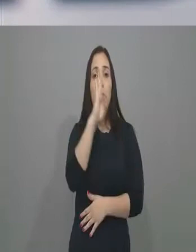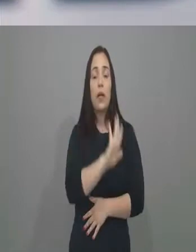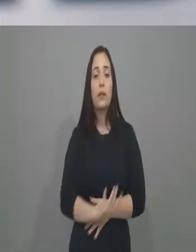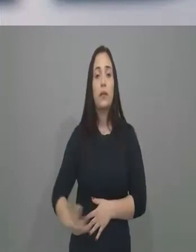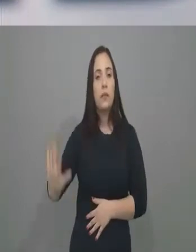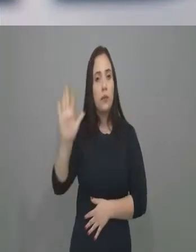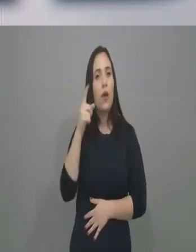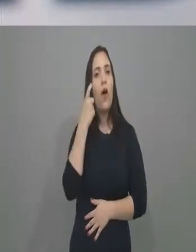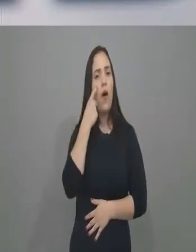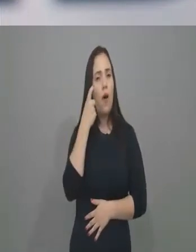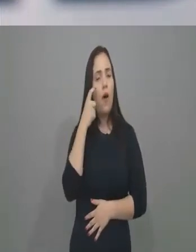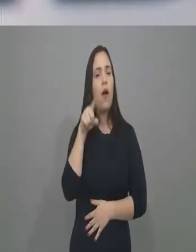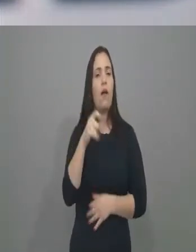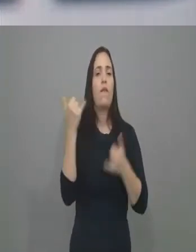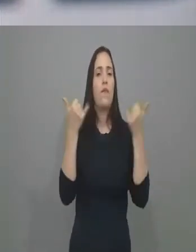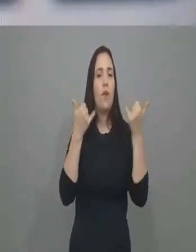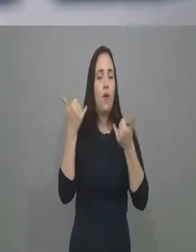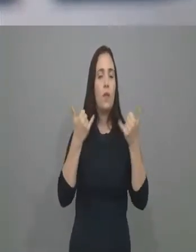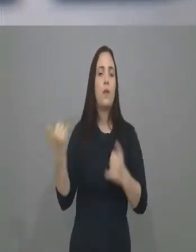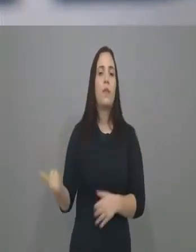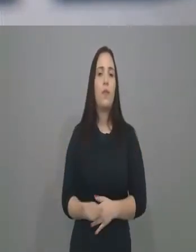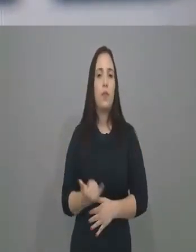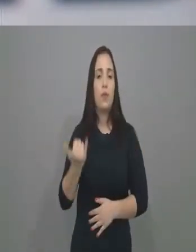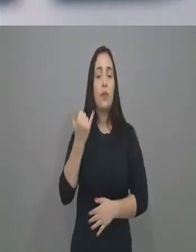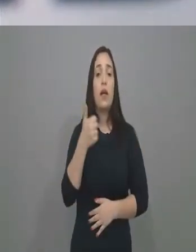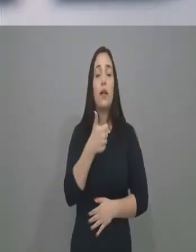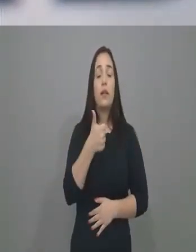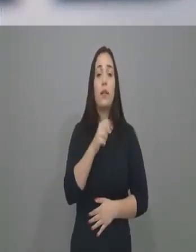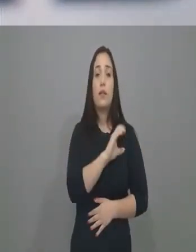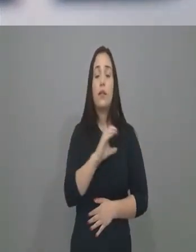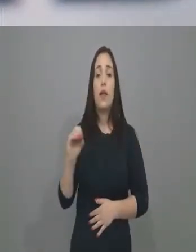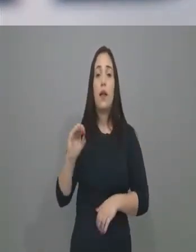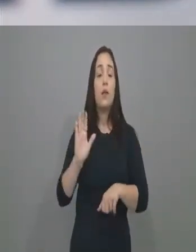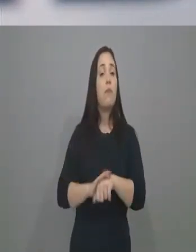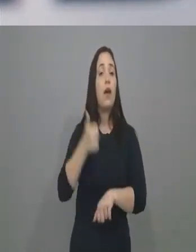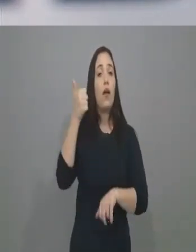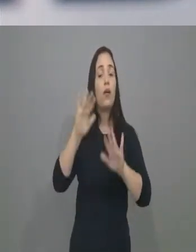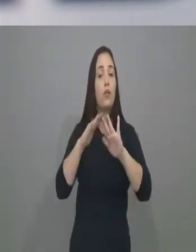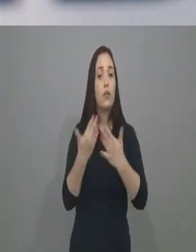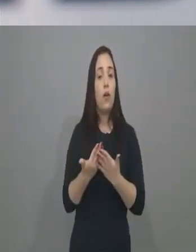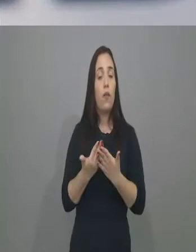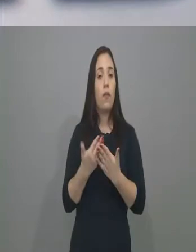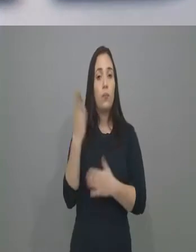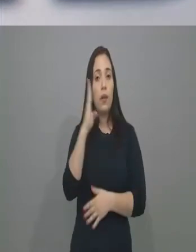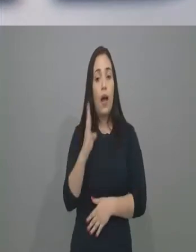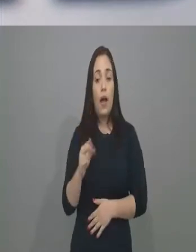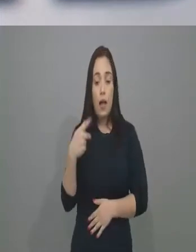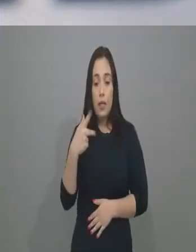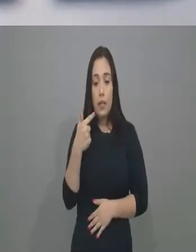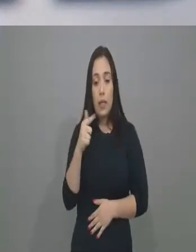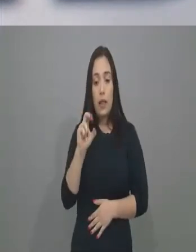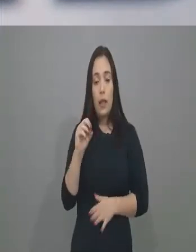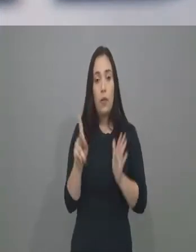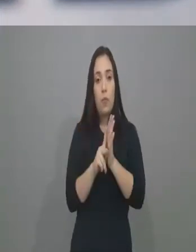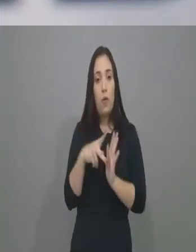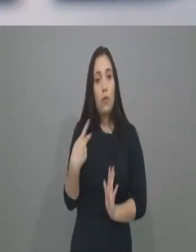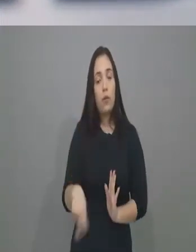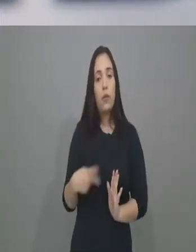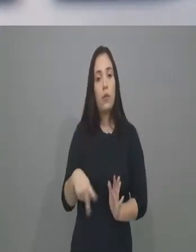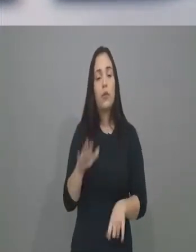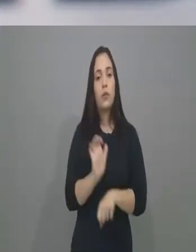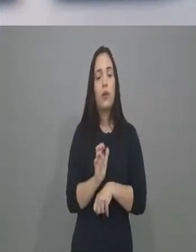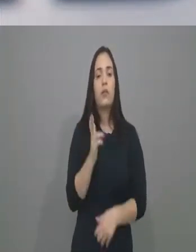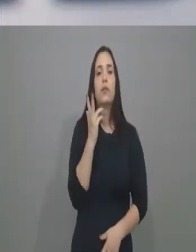Brasil, ó gente, isso é uma coisa impressionante. Das 100 melhores escolas do Brasil, 70 estão aqui no Estado do Ceará.